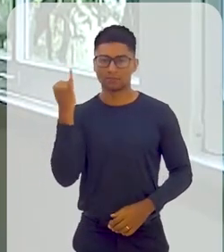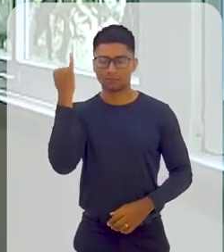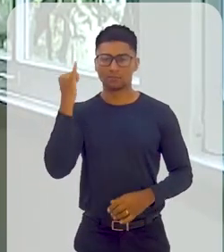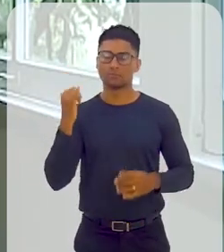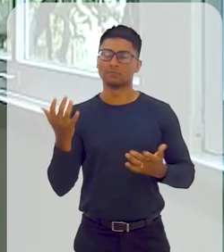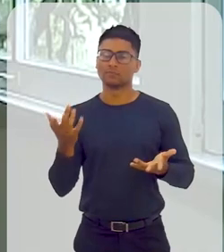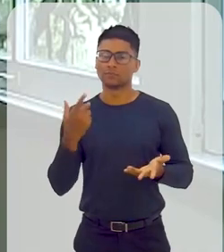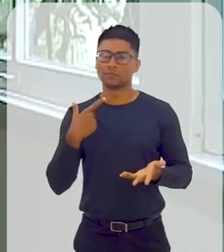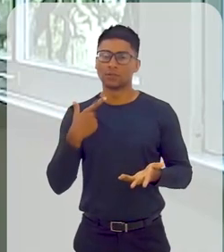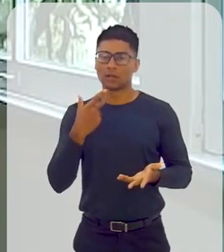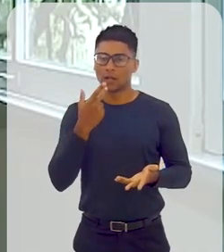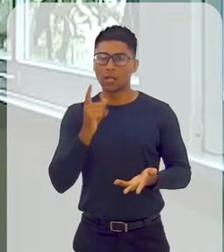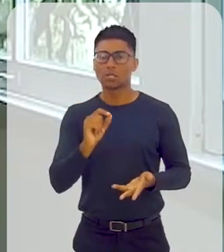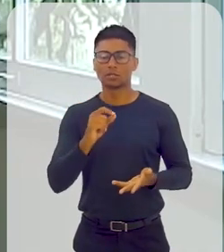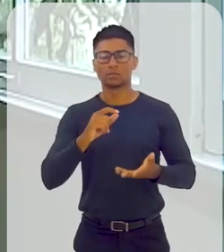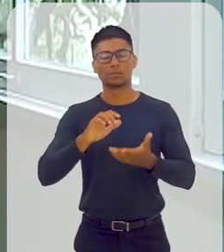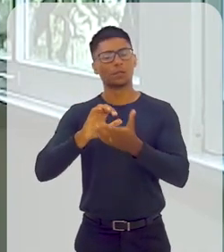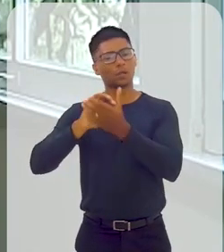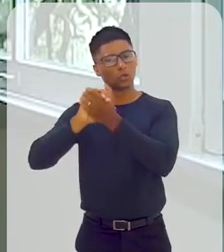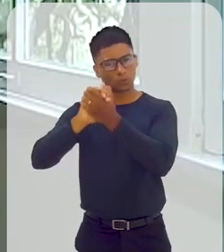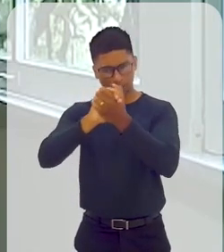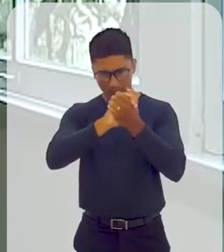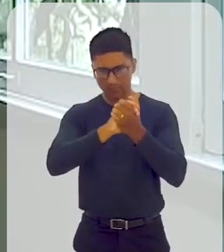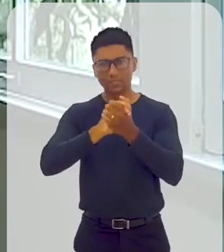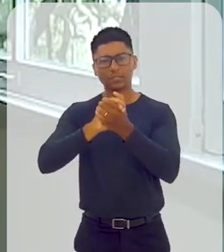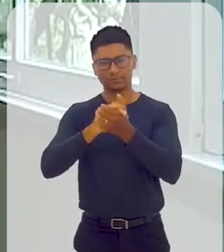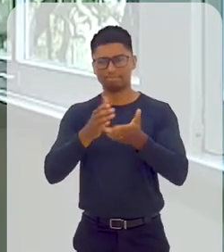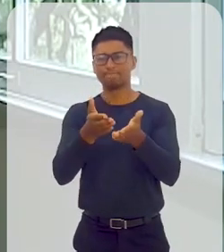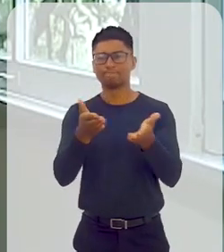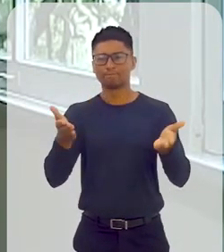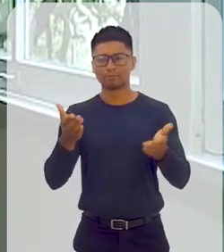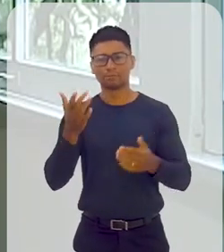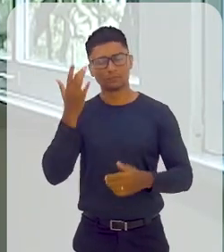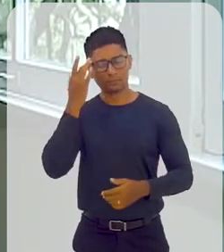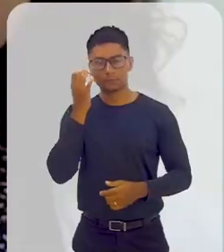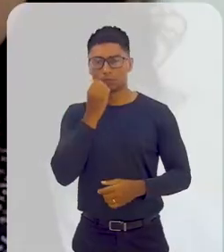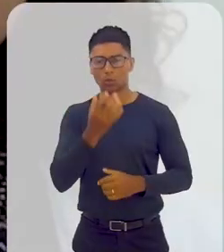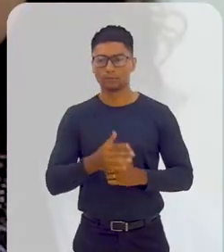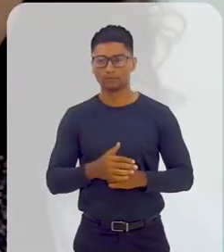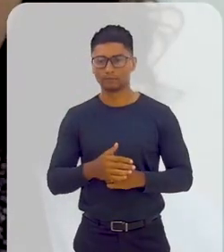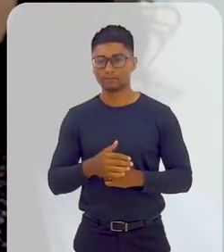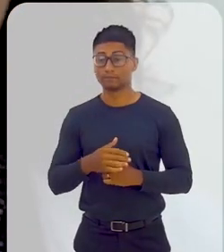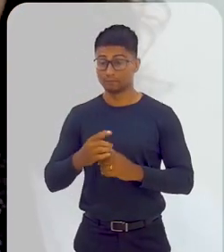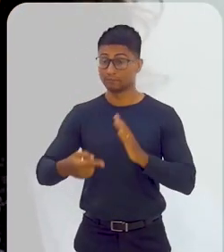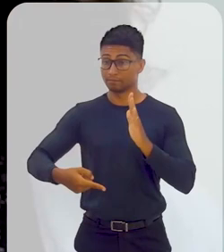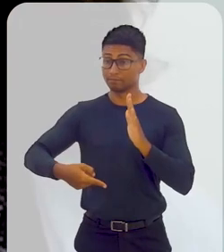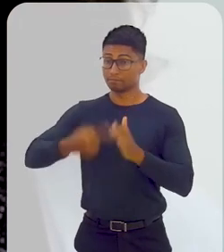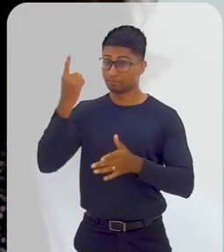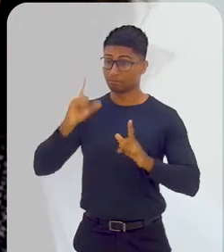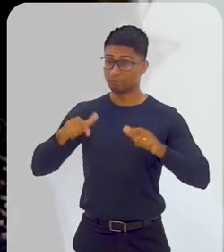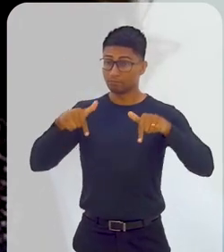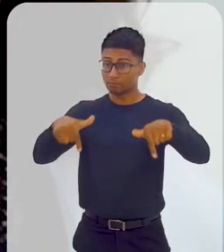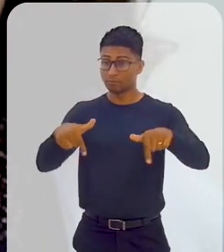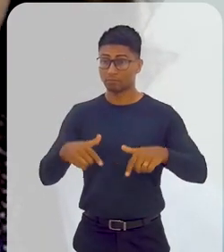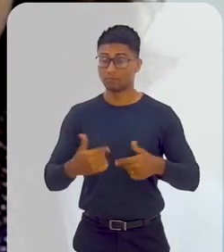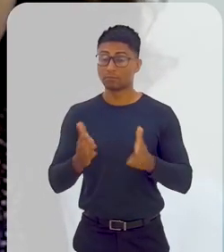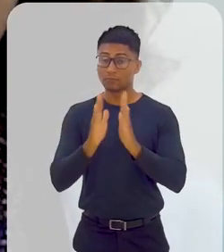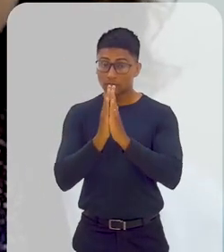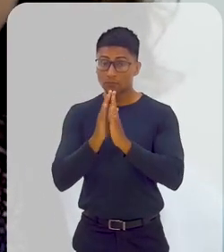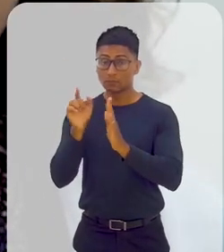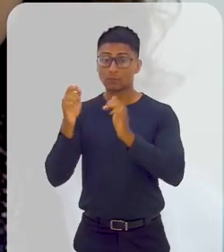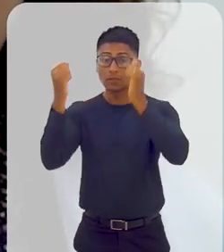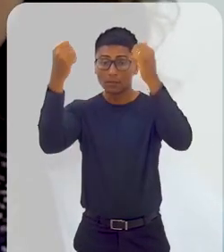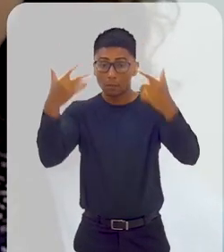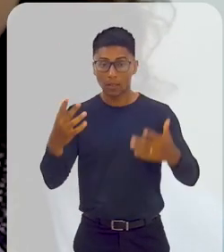reiterar os meus cumprimentos sobre isso, que eu acho muito bom. Esse é o primeiro passo, na verdade, eu queria que você contasse